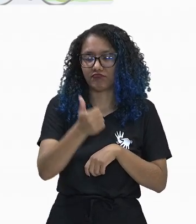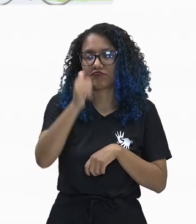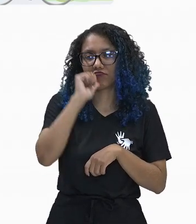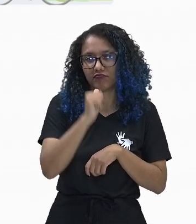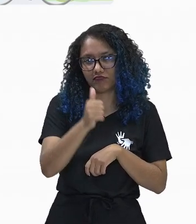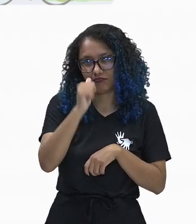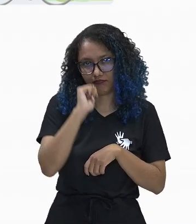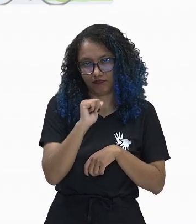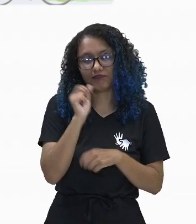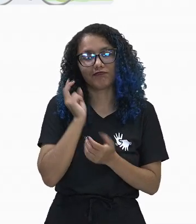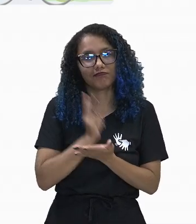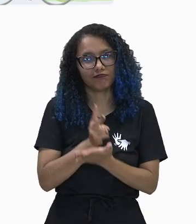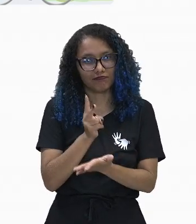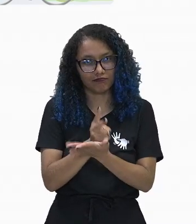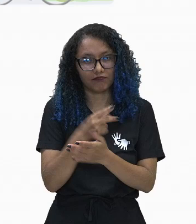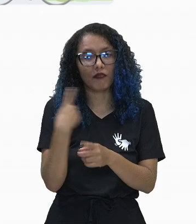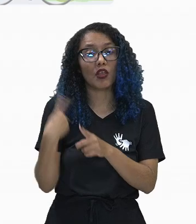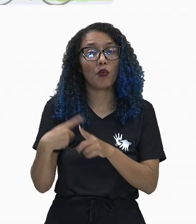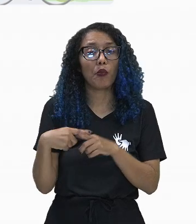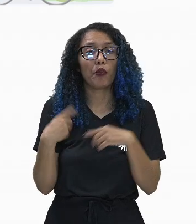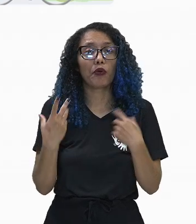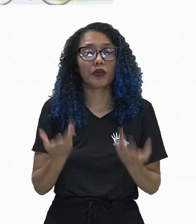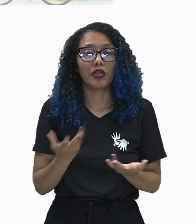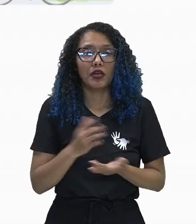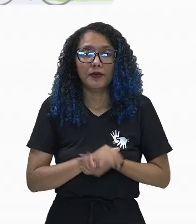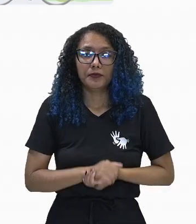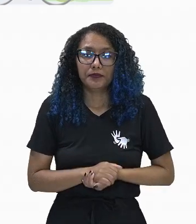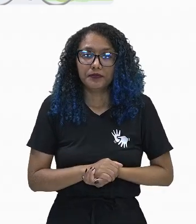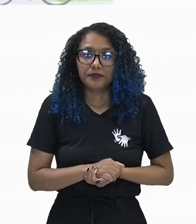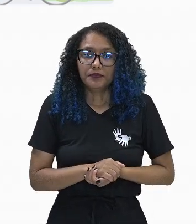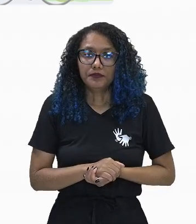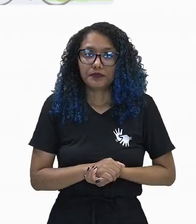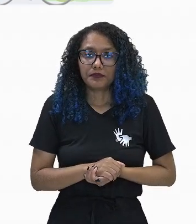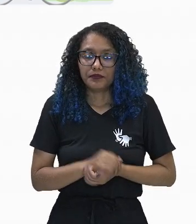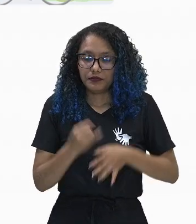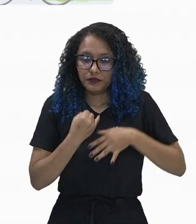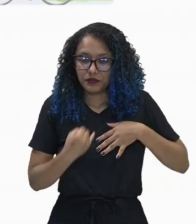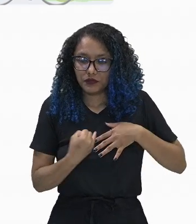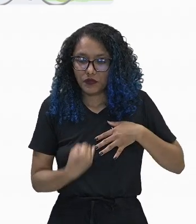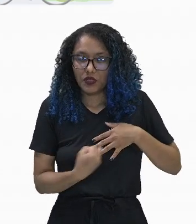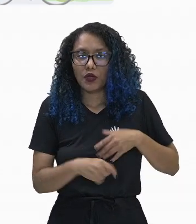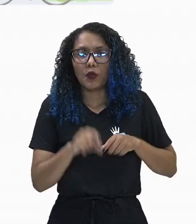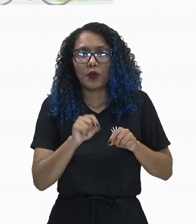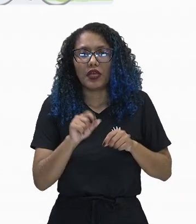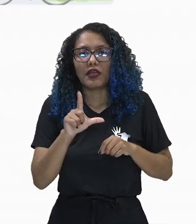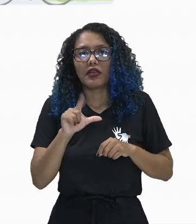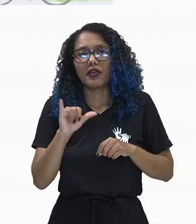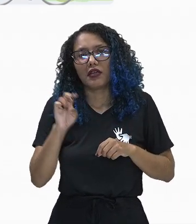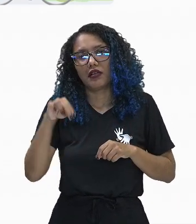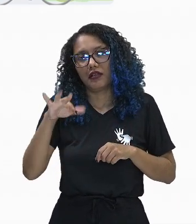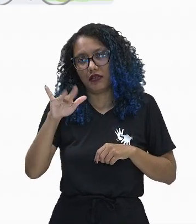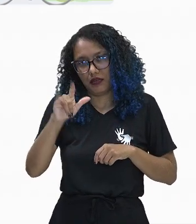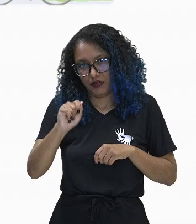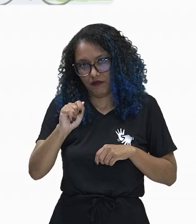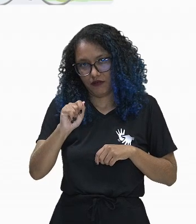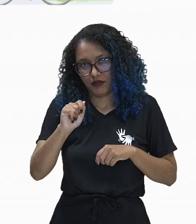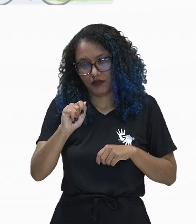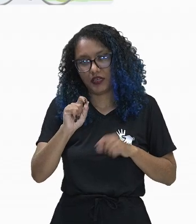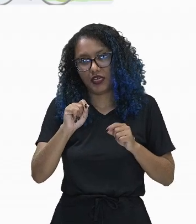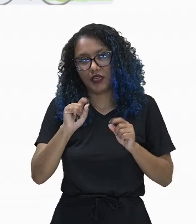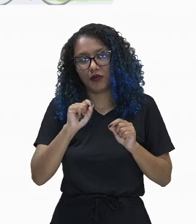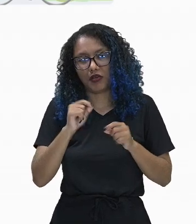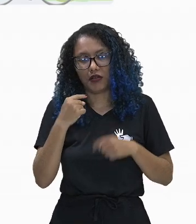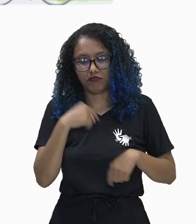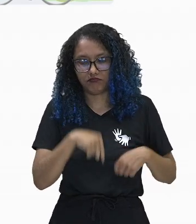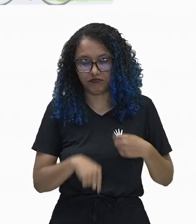uma vez que o sistema linfático é uma rede que contém a lifa que vai transportar as substâncias que vão proteger